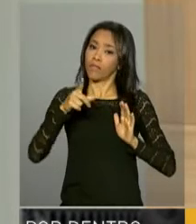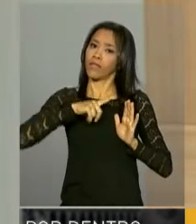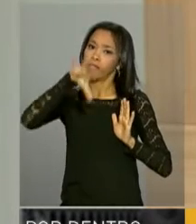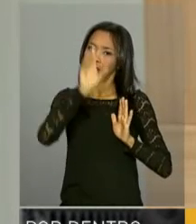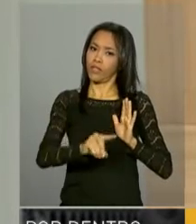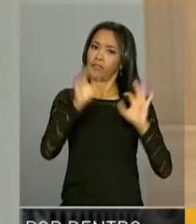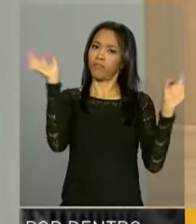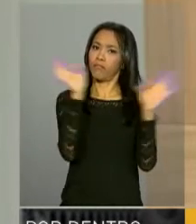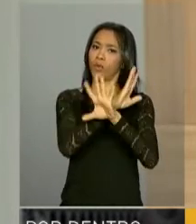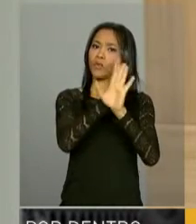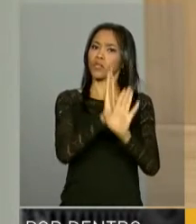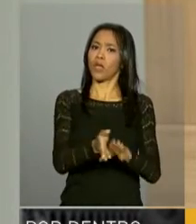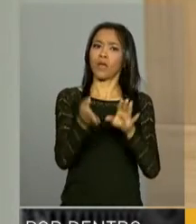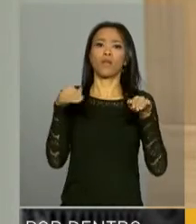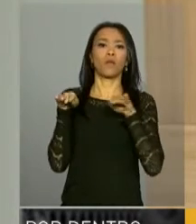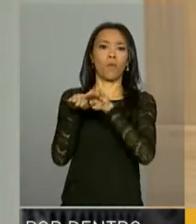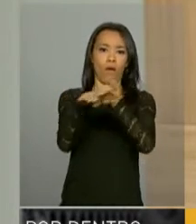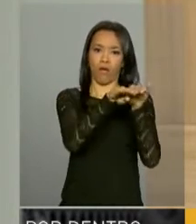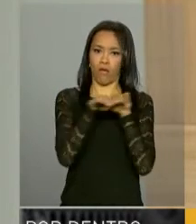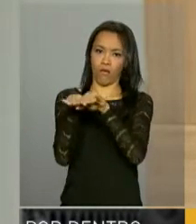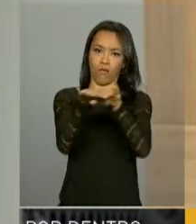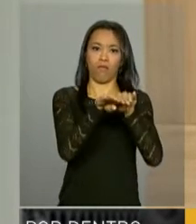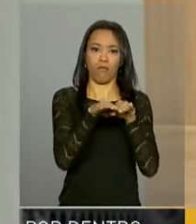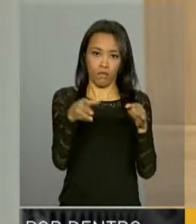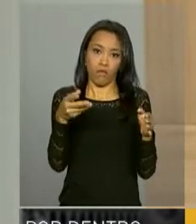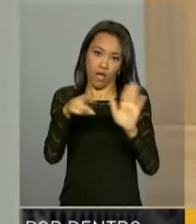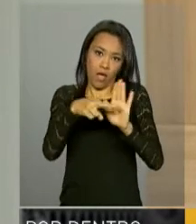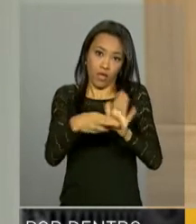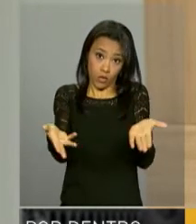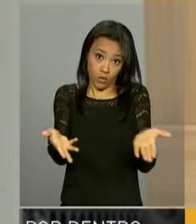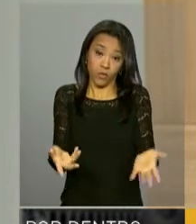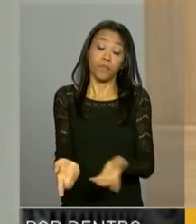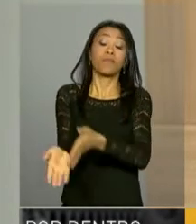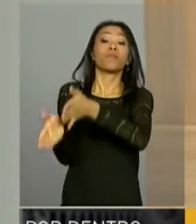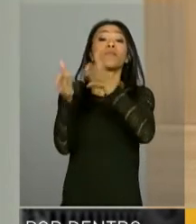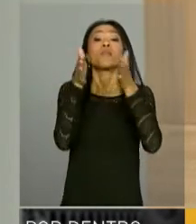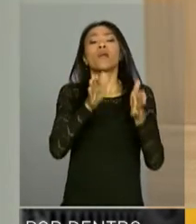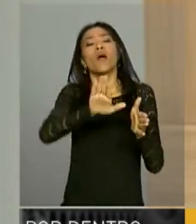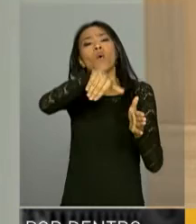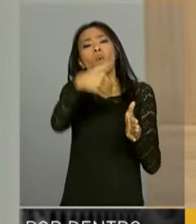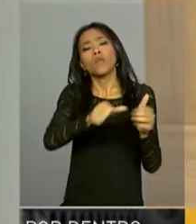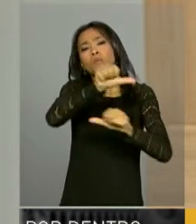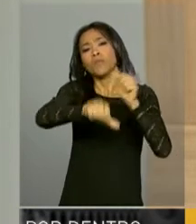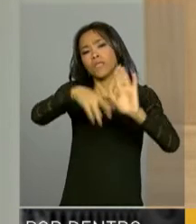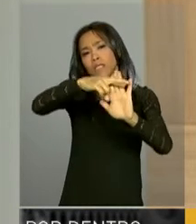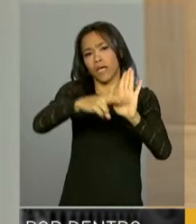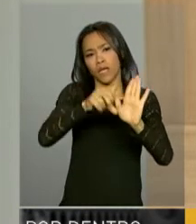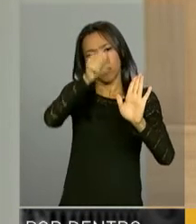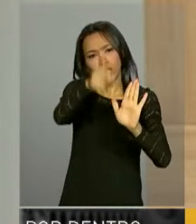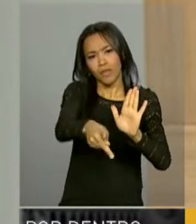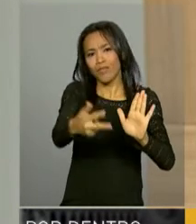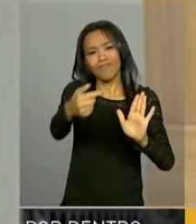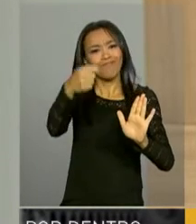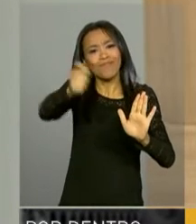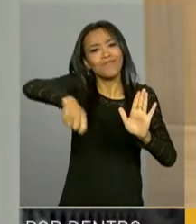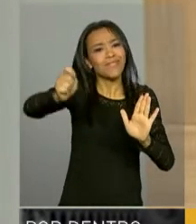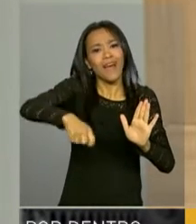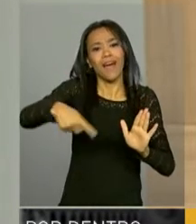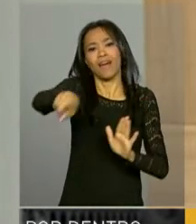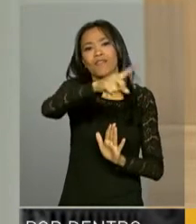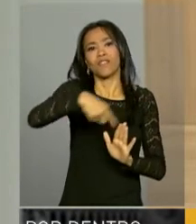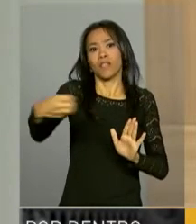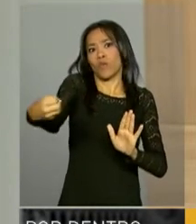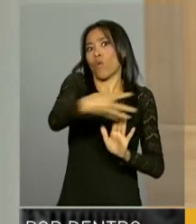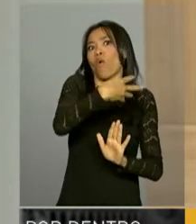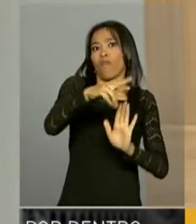aposentadoria, fica tudo igual, vale a regra atual. Mas quando se faz a reforma da Previdência, não tem como você já aplicar a